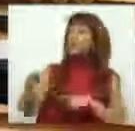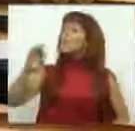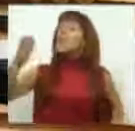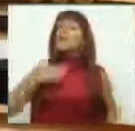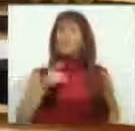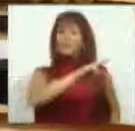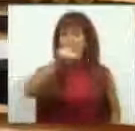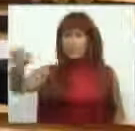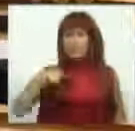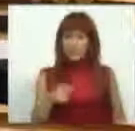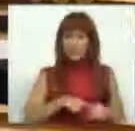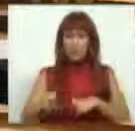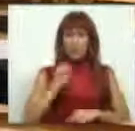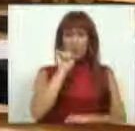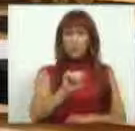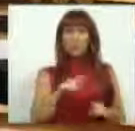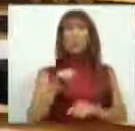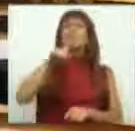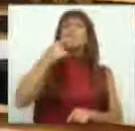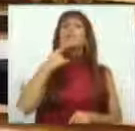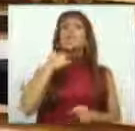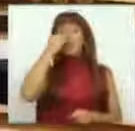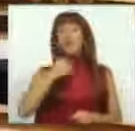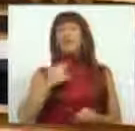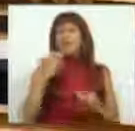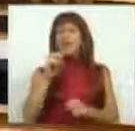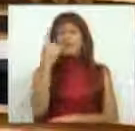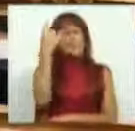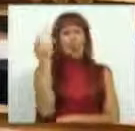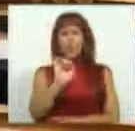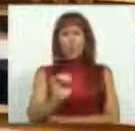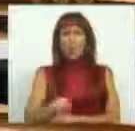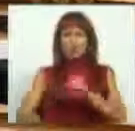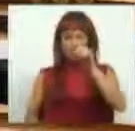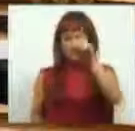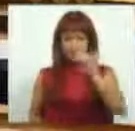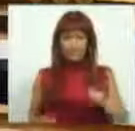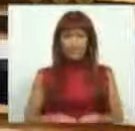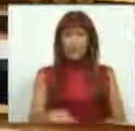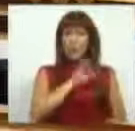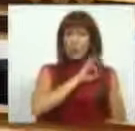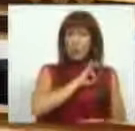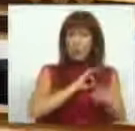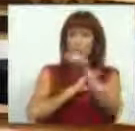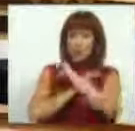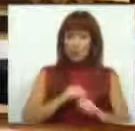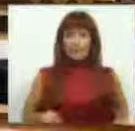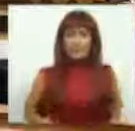PSD, aos deputados, vocês têm muitos defeitos, mas há um que não tenham. É que os senhores